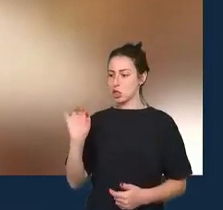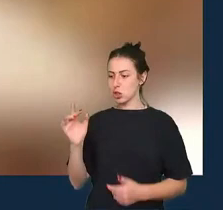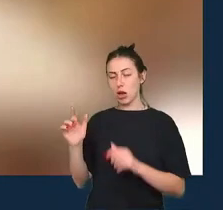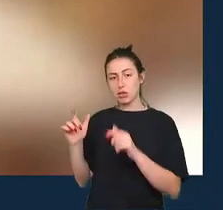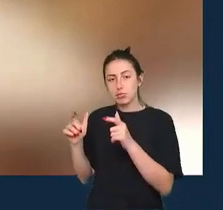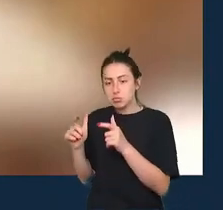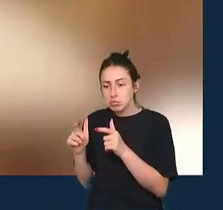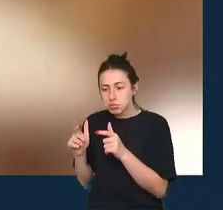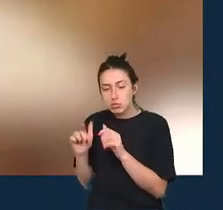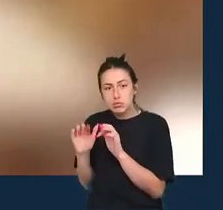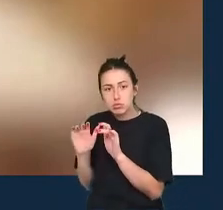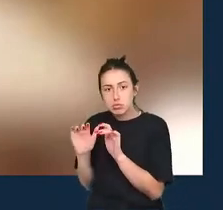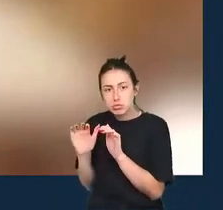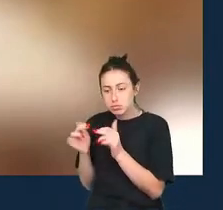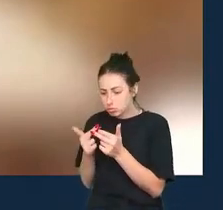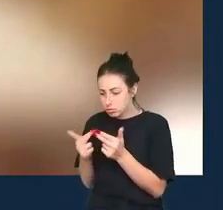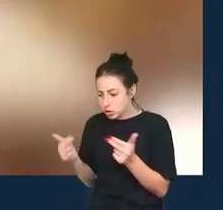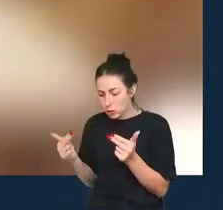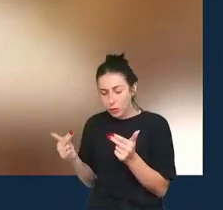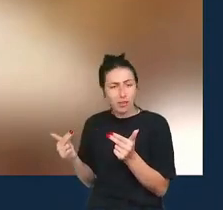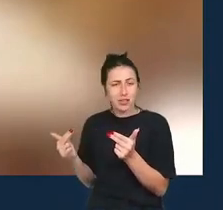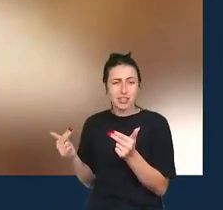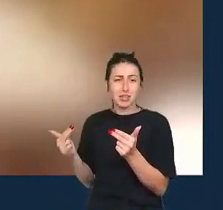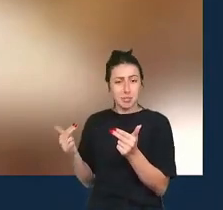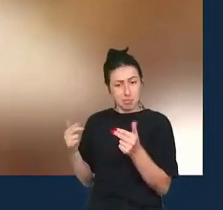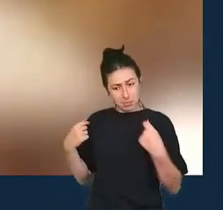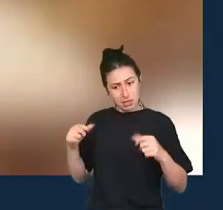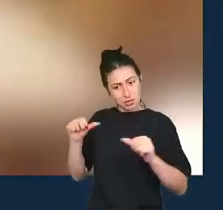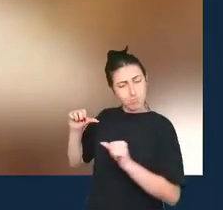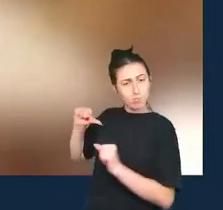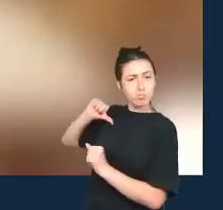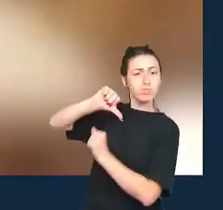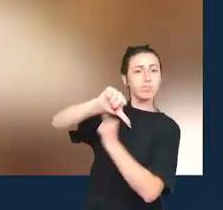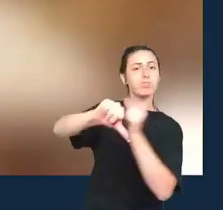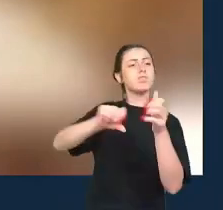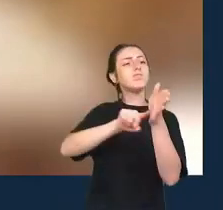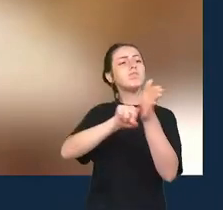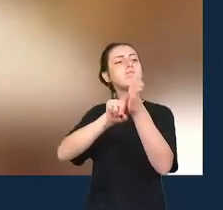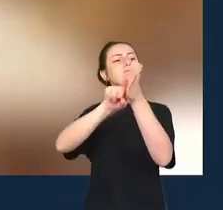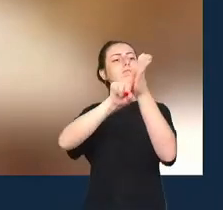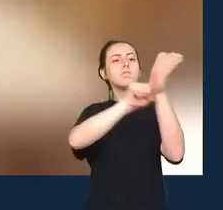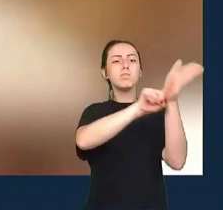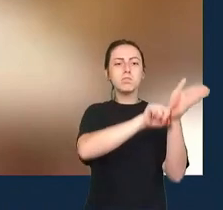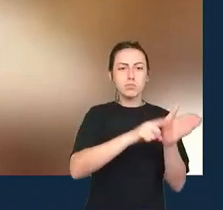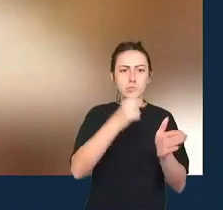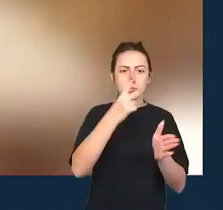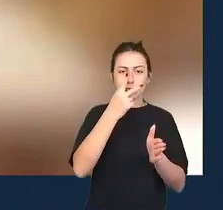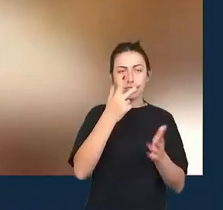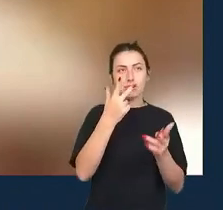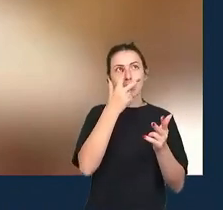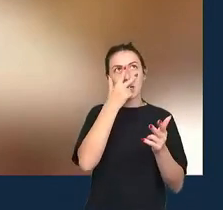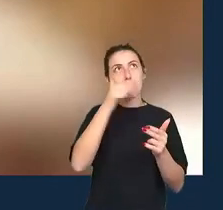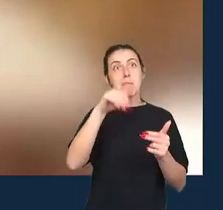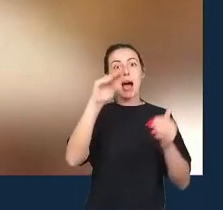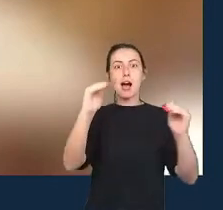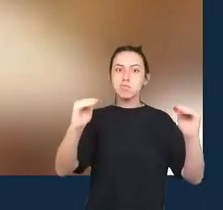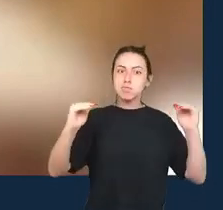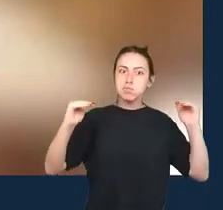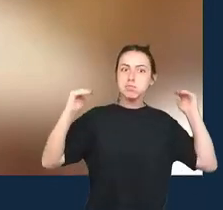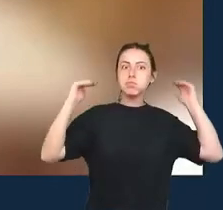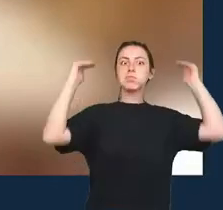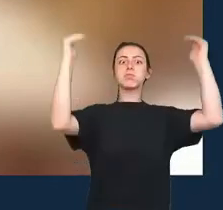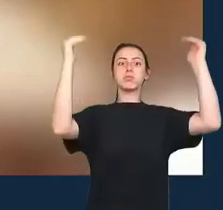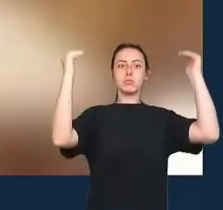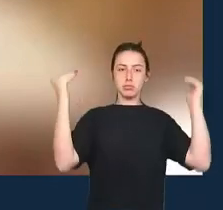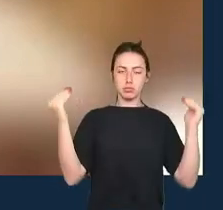e nesse sentido as coisas não mudaram muito ainda e a gente ainda está investindo muitos esforços nisso mas eu acho que isso